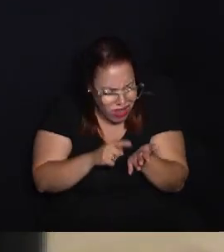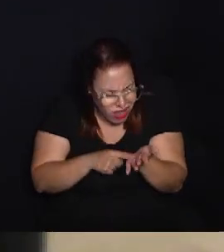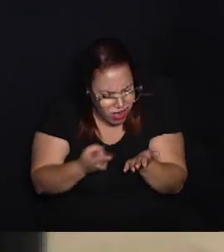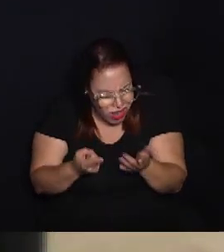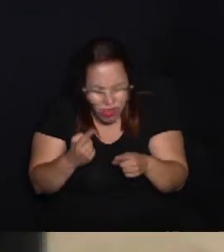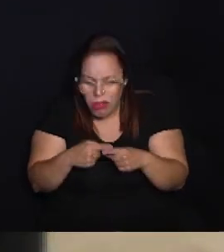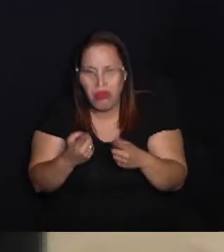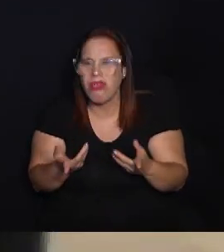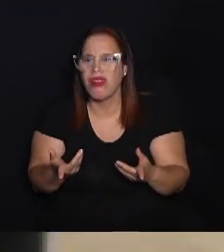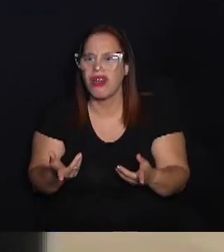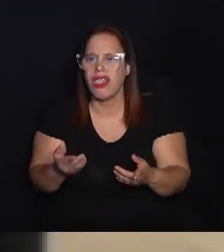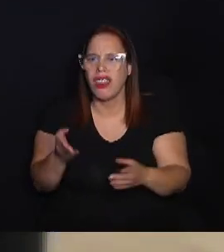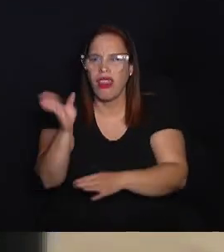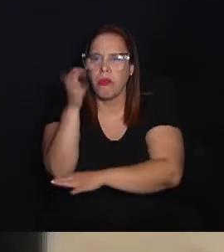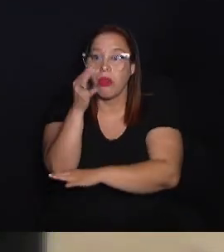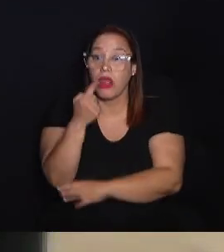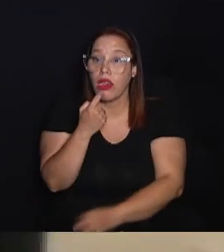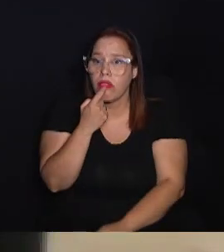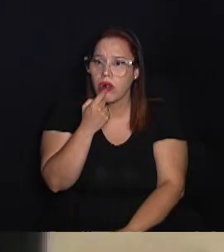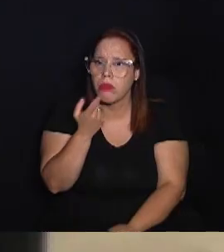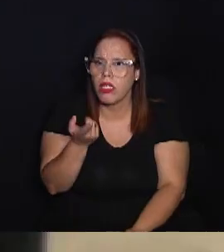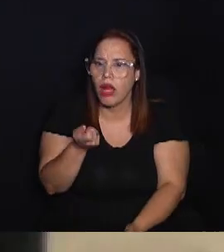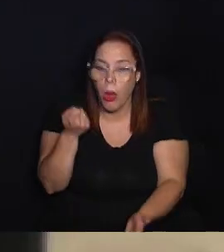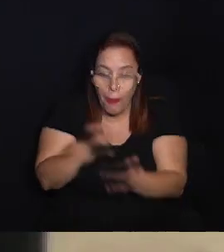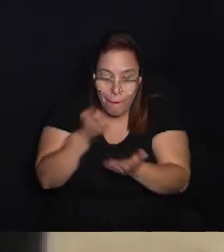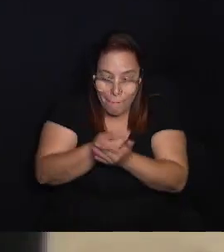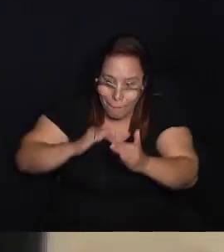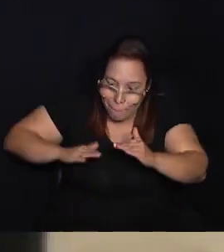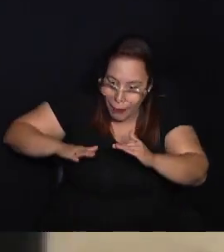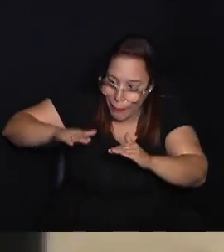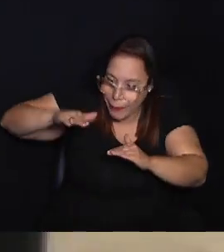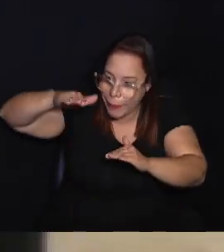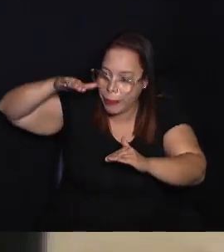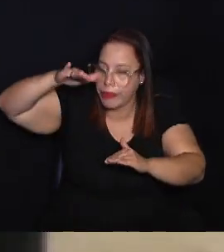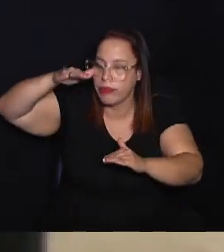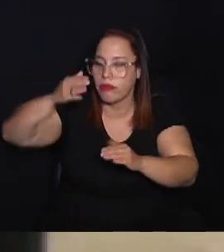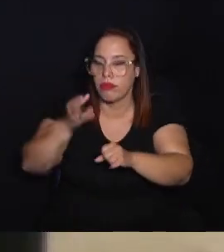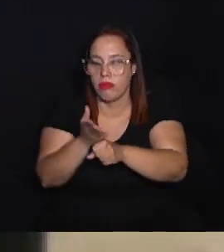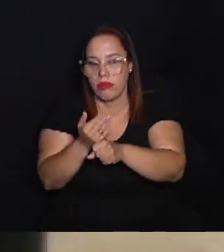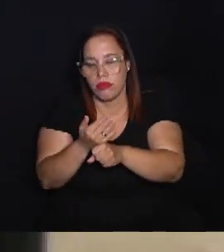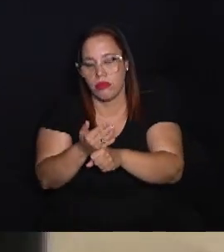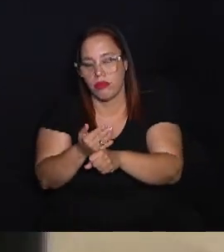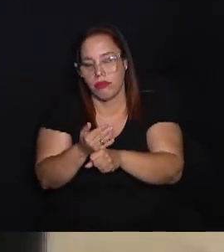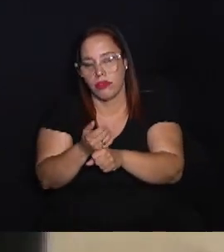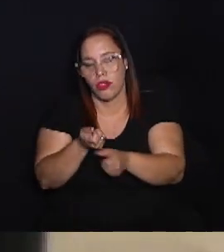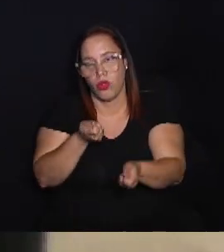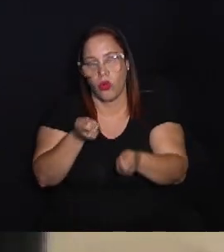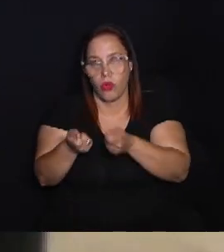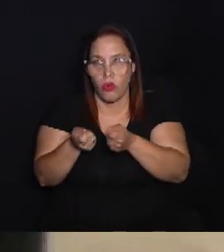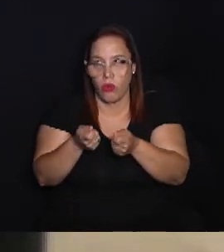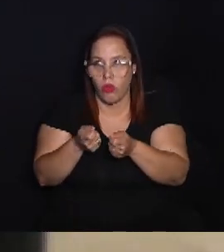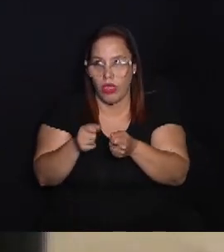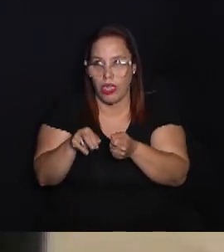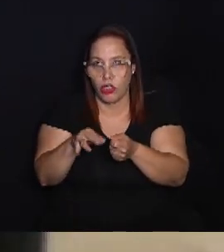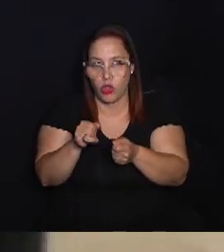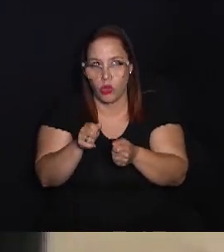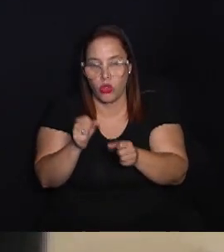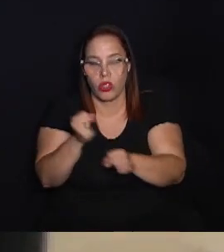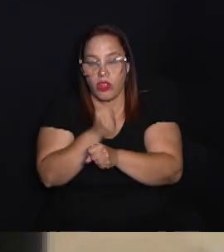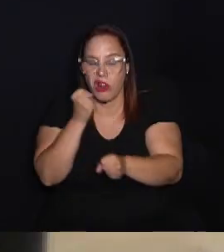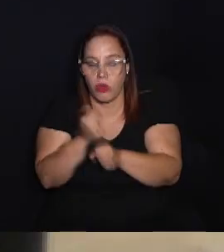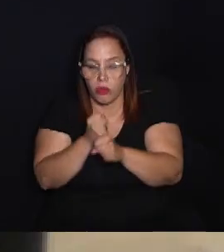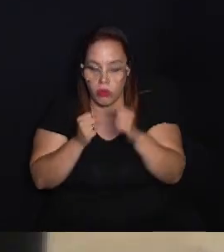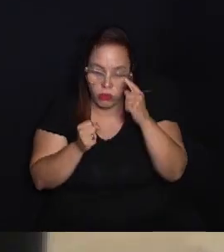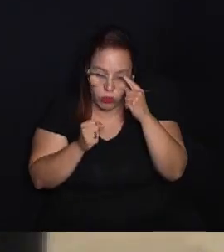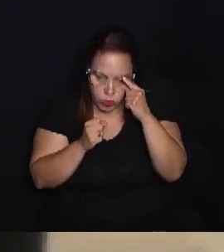motivo, é porque ela está num cenário de bandeira vermelha, onde se é cobrado cada vez mais. Antigamente a gente tinha uns reajustes que ainda ocorrem